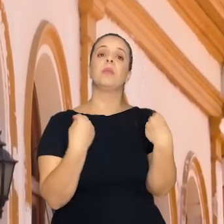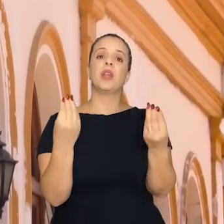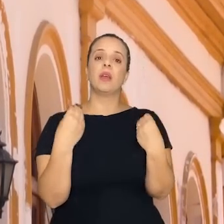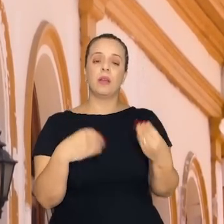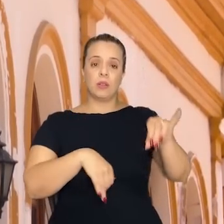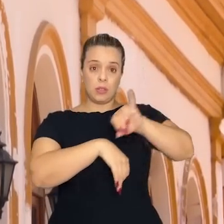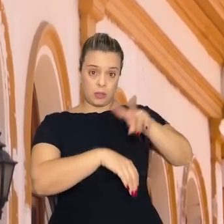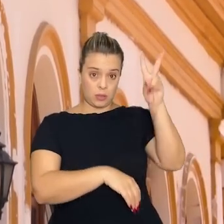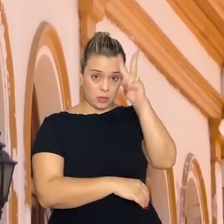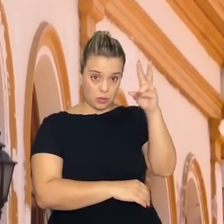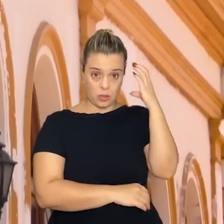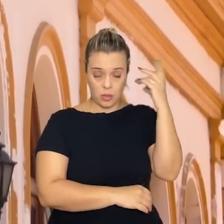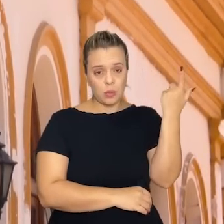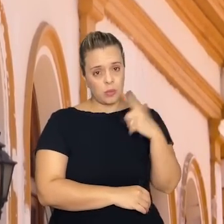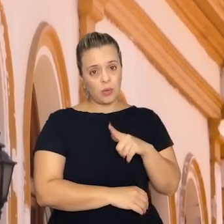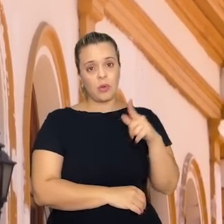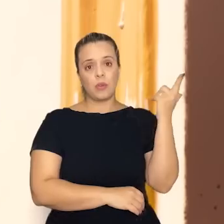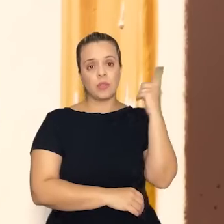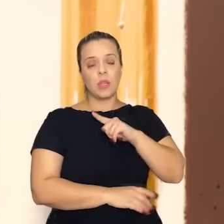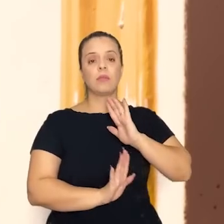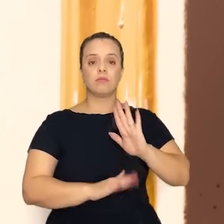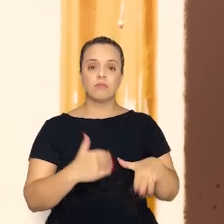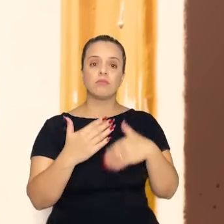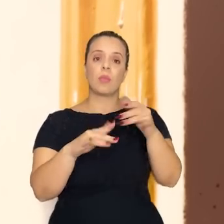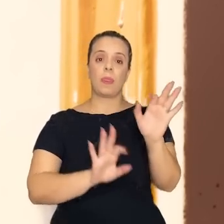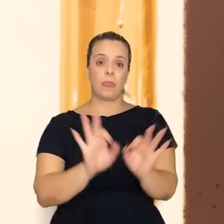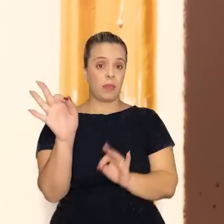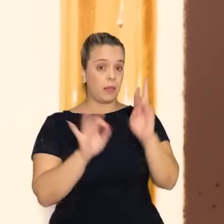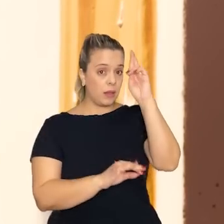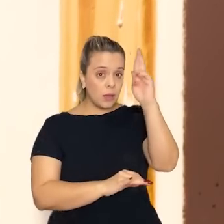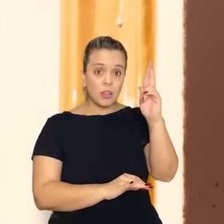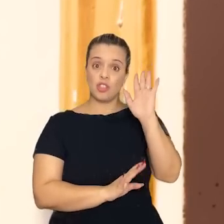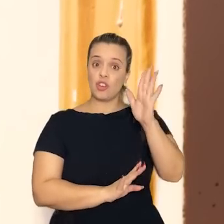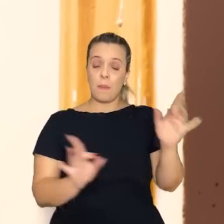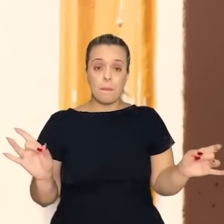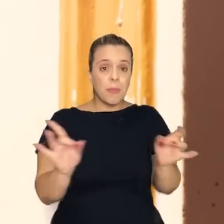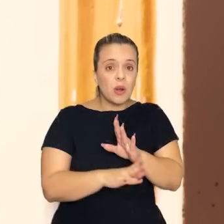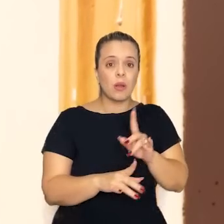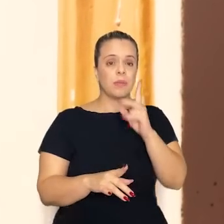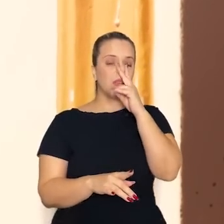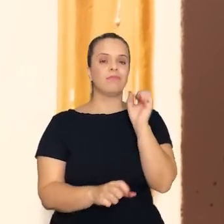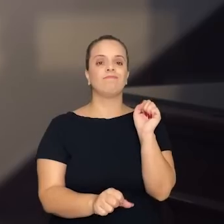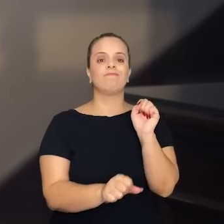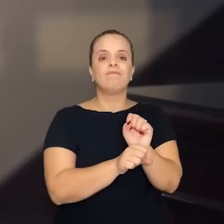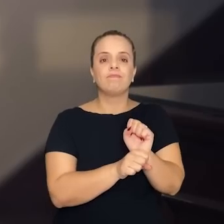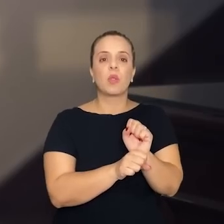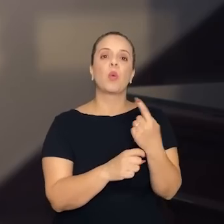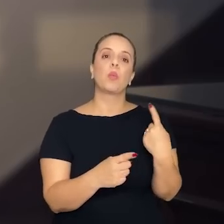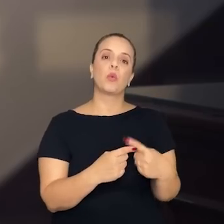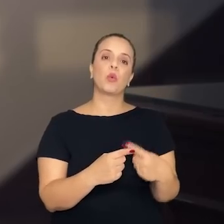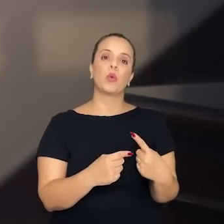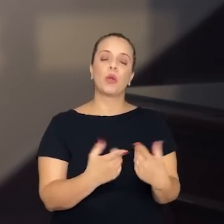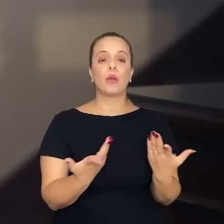evoluir na questão do plano diretor. Esse plano está pronto, mas ele não anda, não anda porque o poder